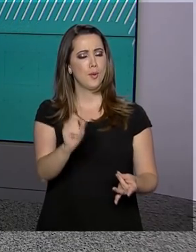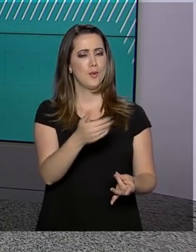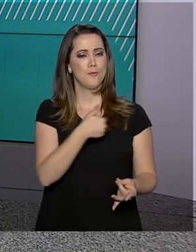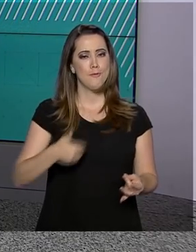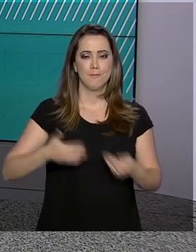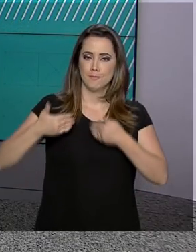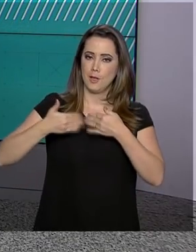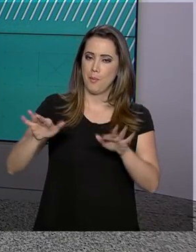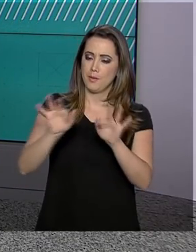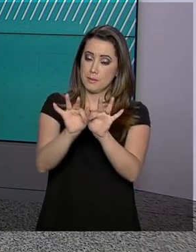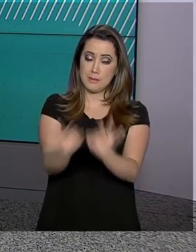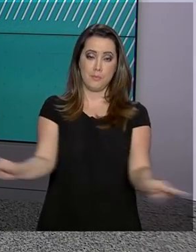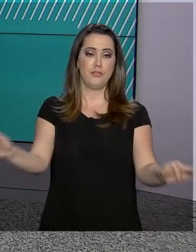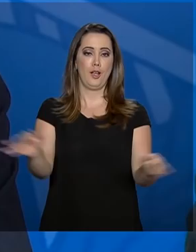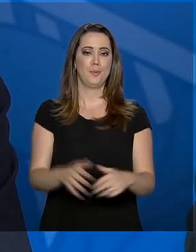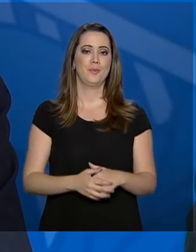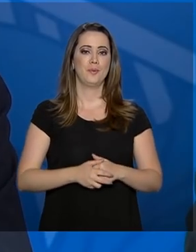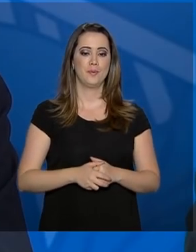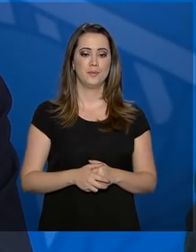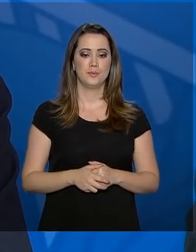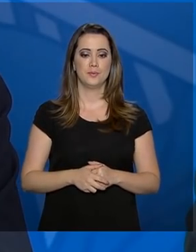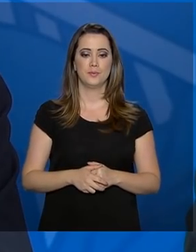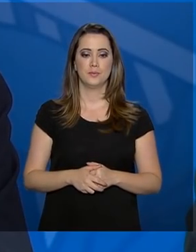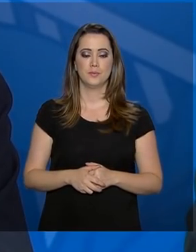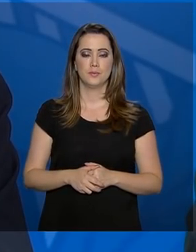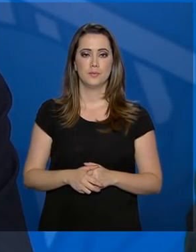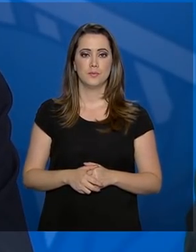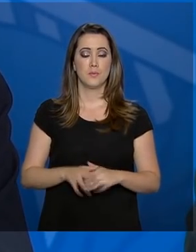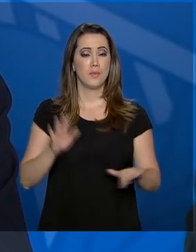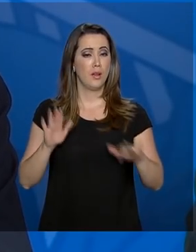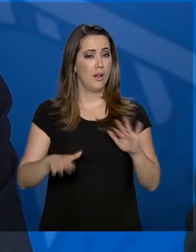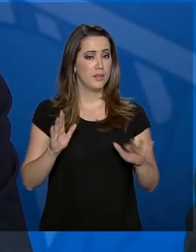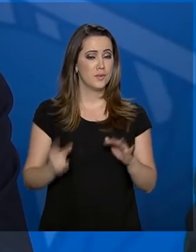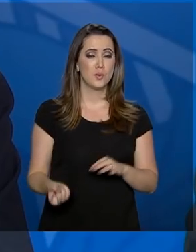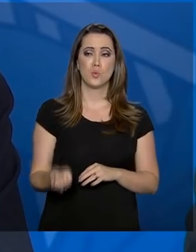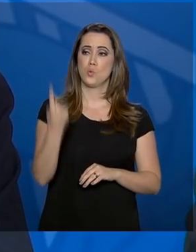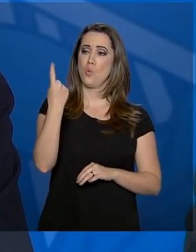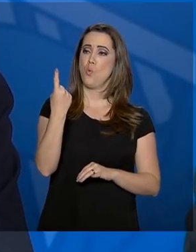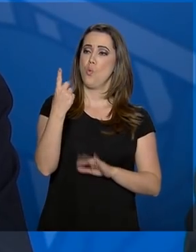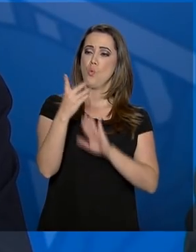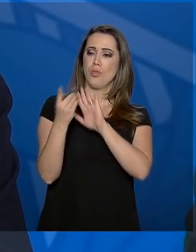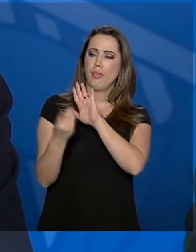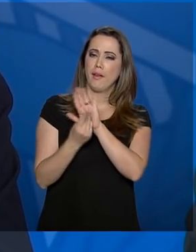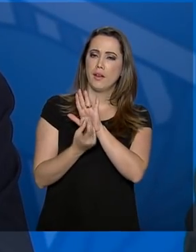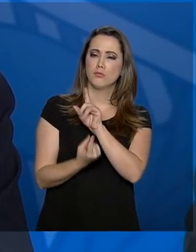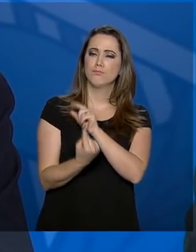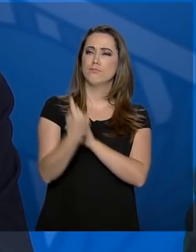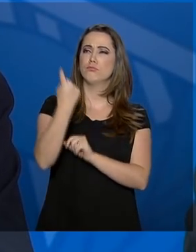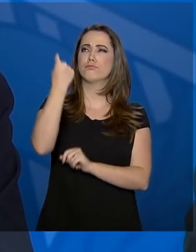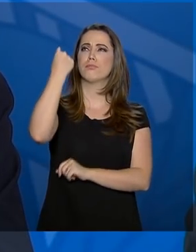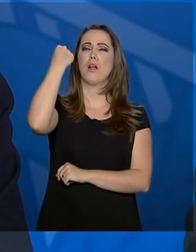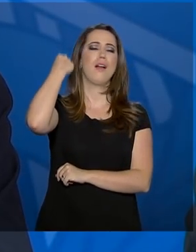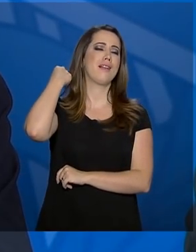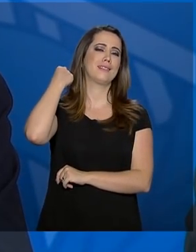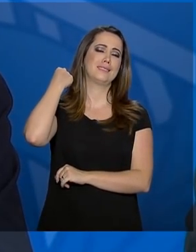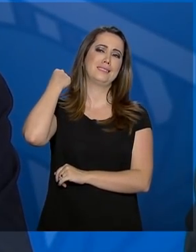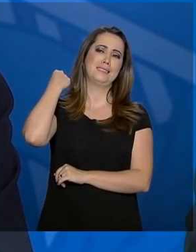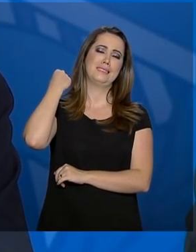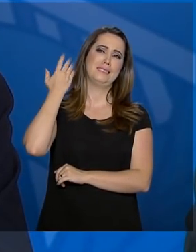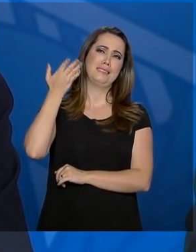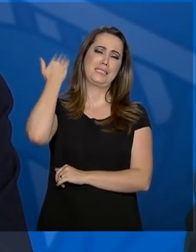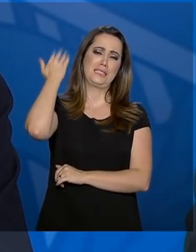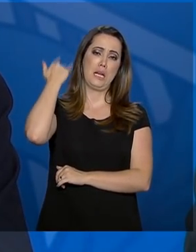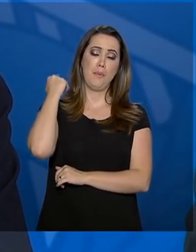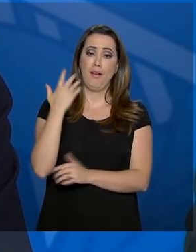aberto à simplificação. Muitas vezes, um decreto do passado, ele atrapalha uma boa